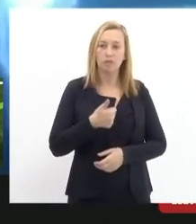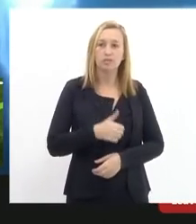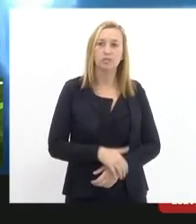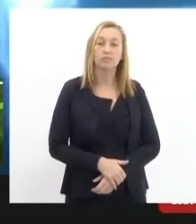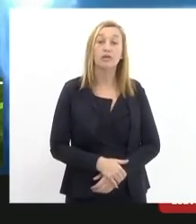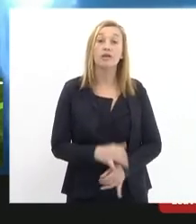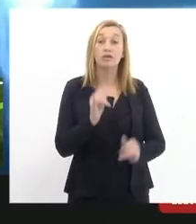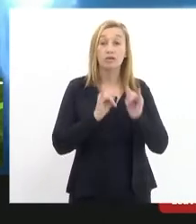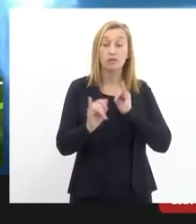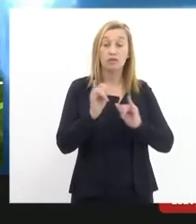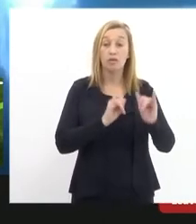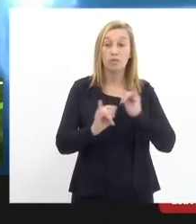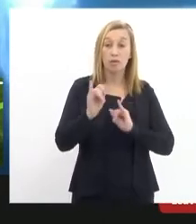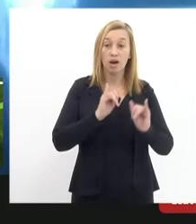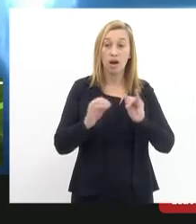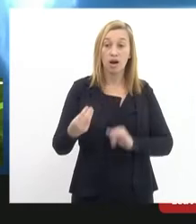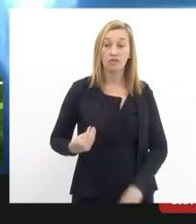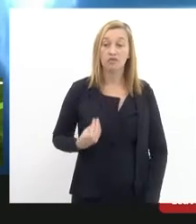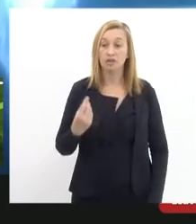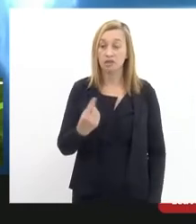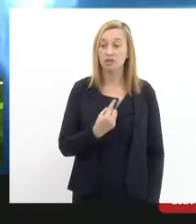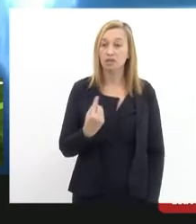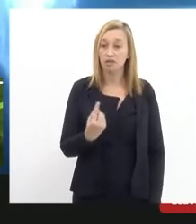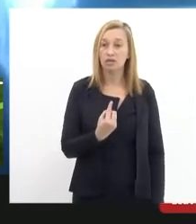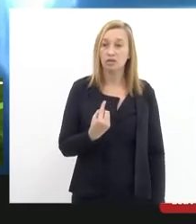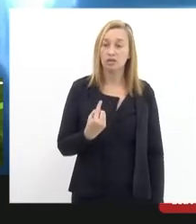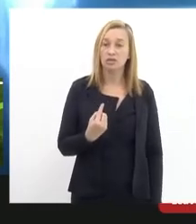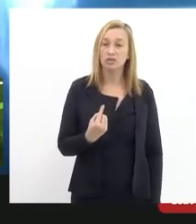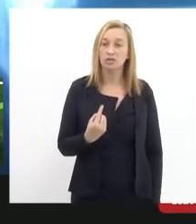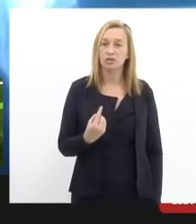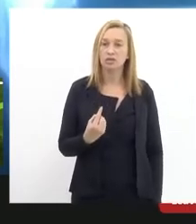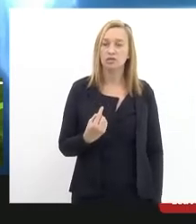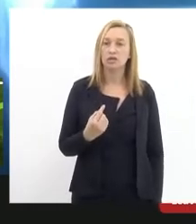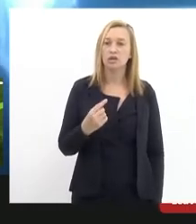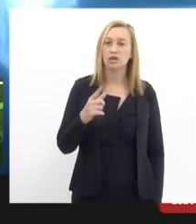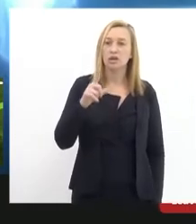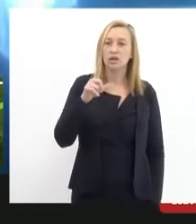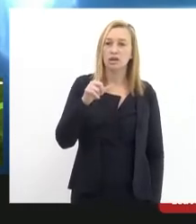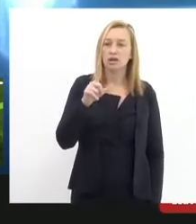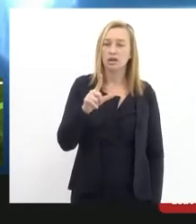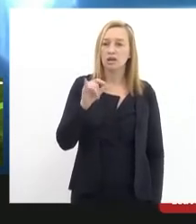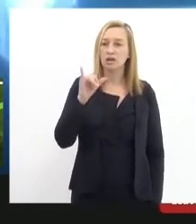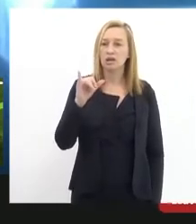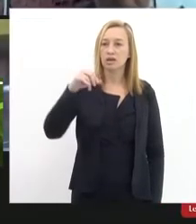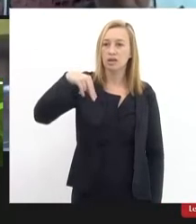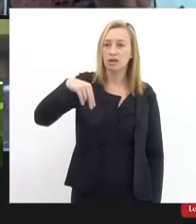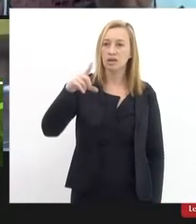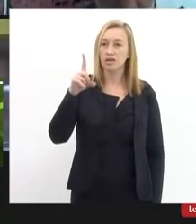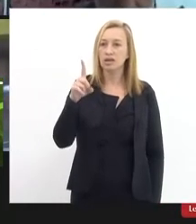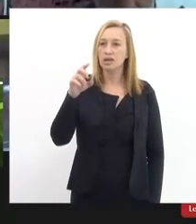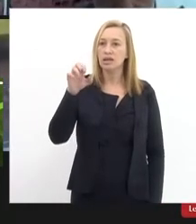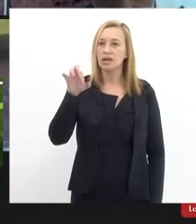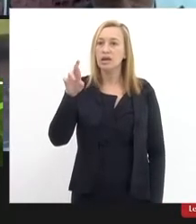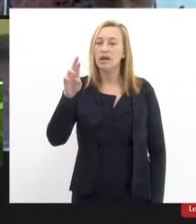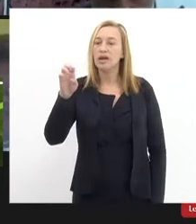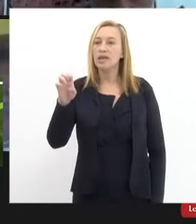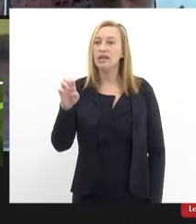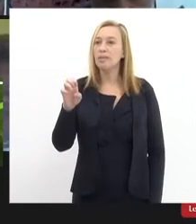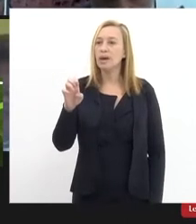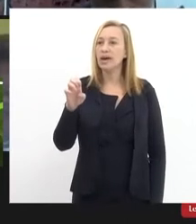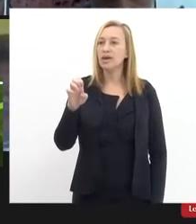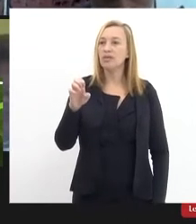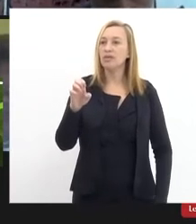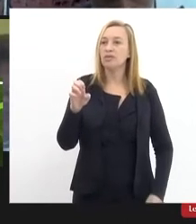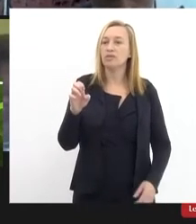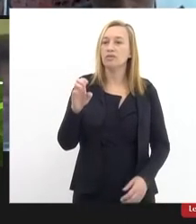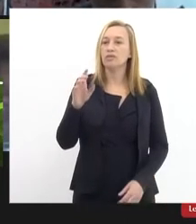informar da presença entre nós do Lindbergh Farias nosso vereador já foi senador prefeito de Nova